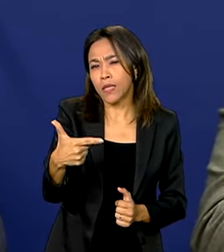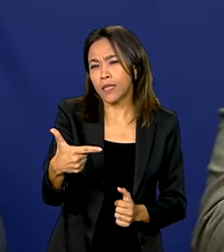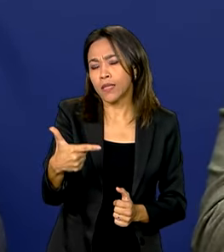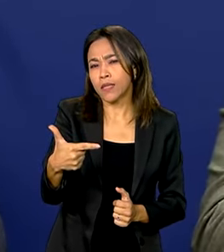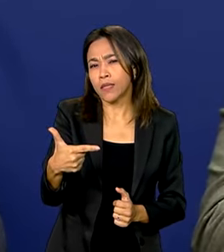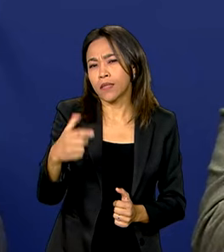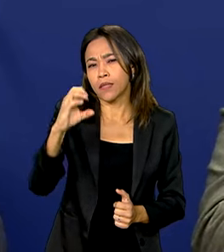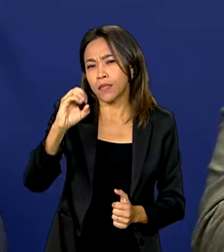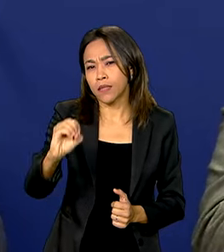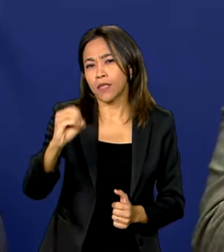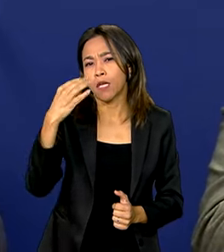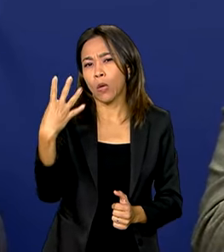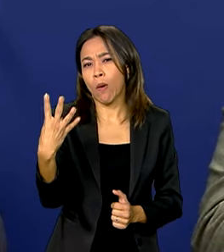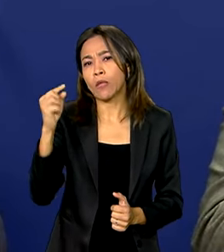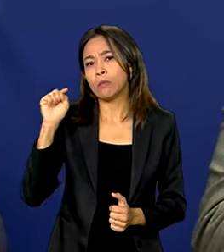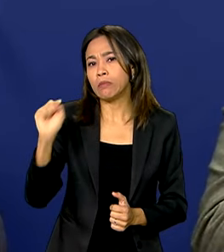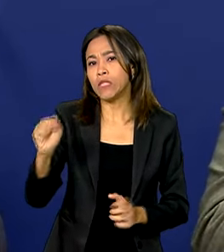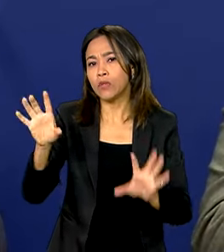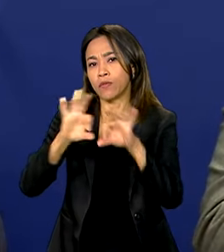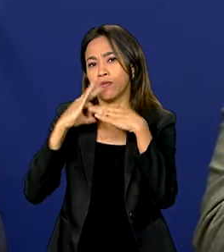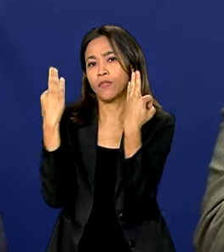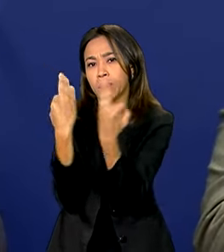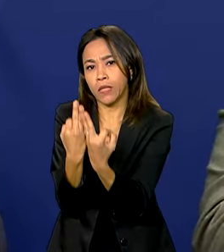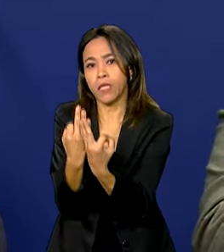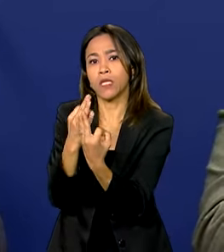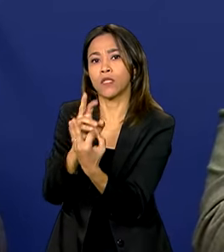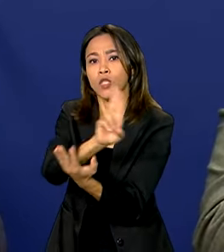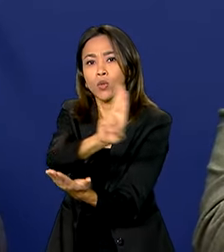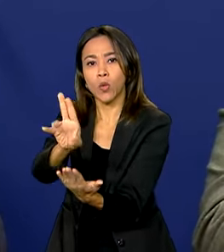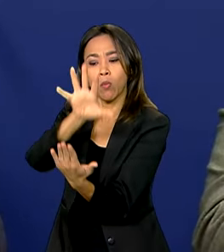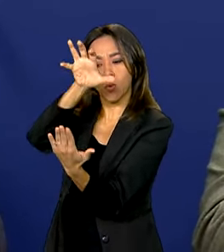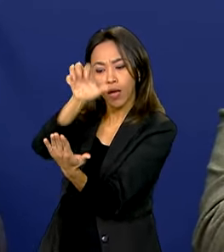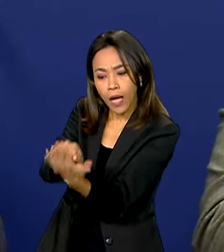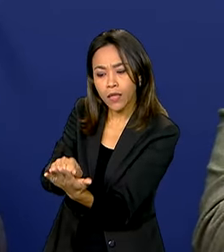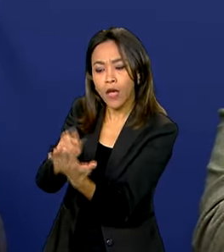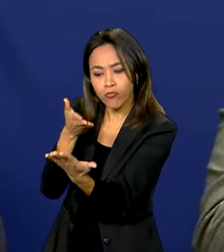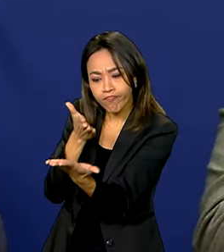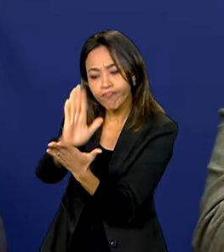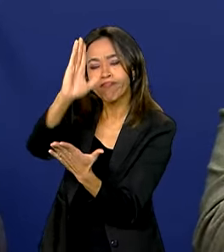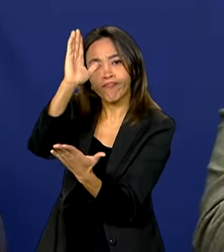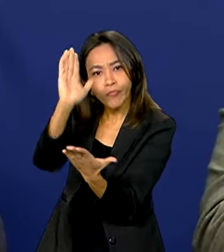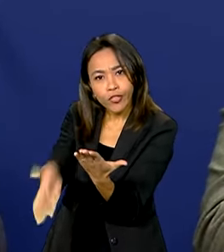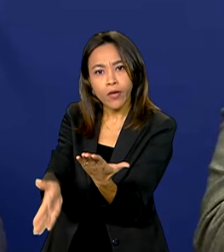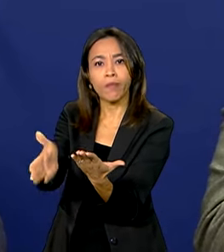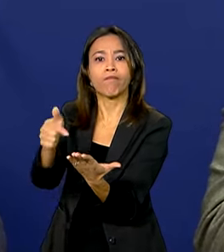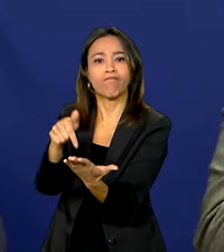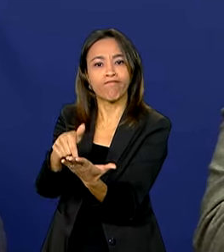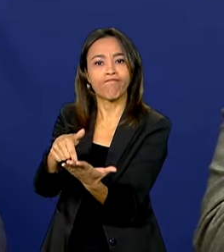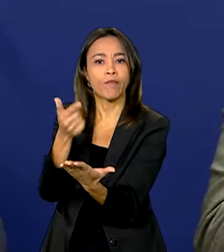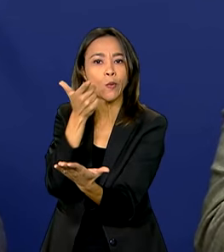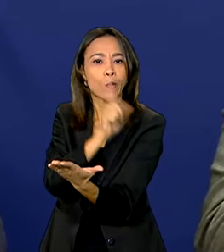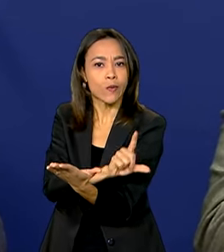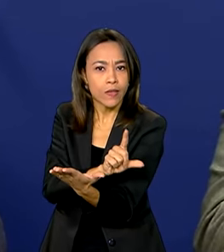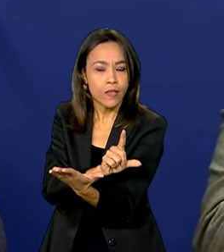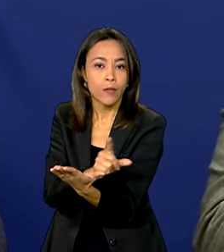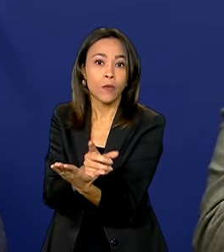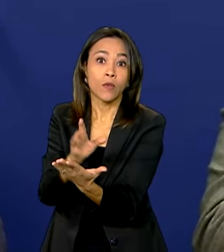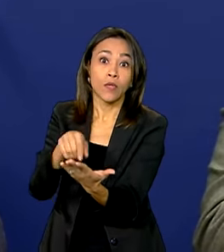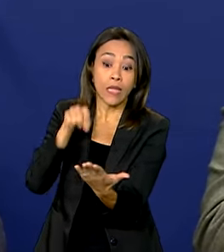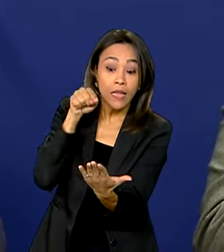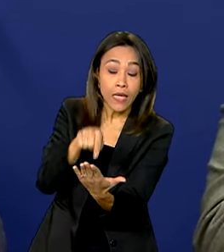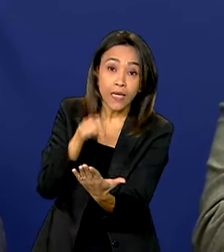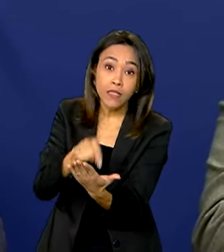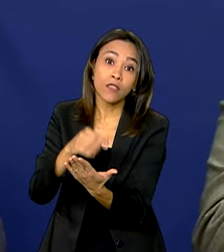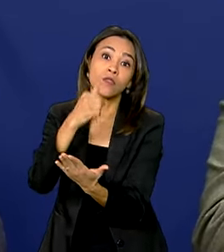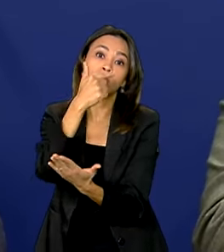famílias com seus cadastros aprovados. Ao todo, nesses 204